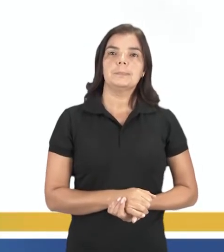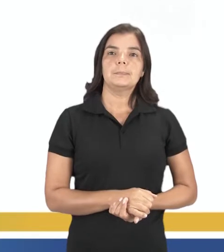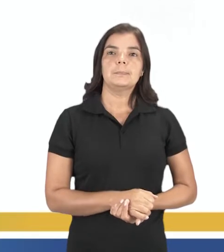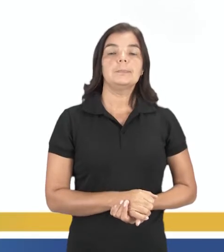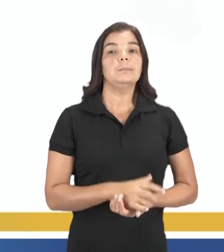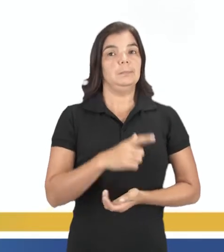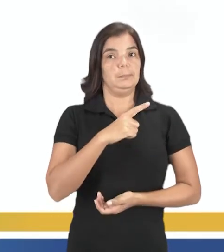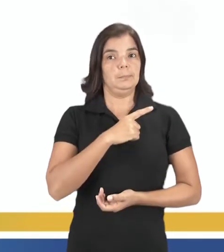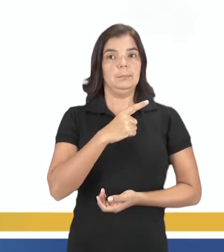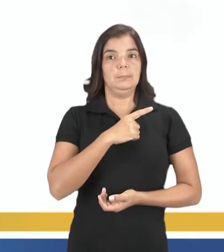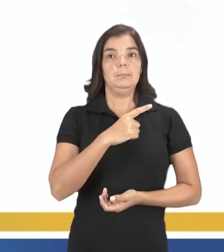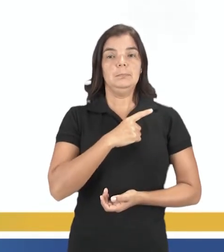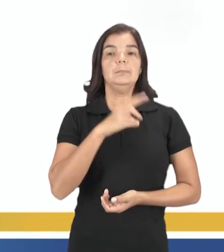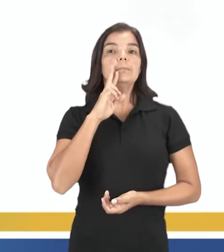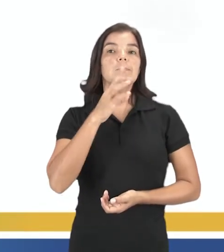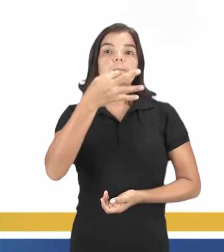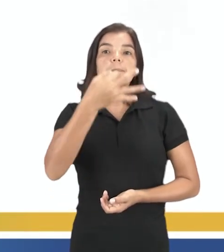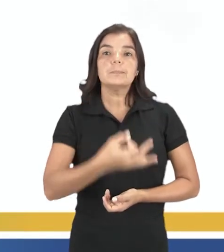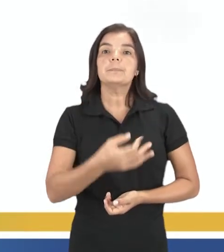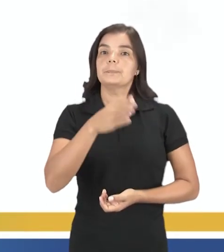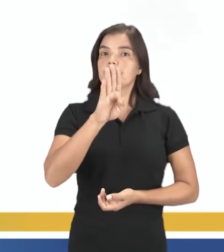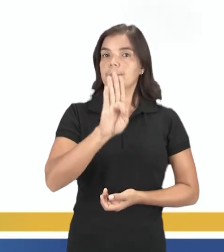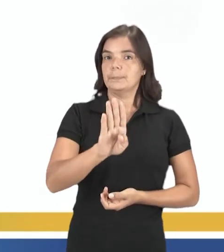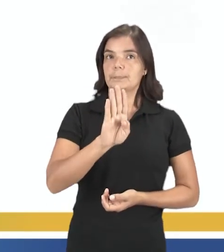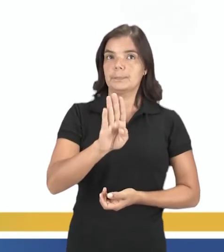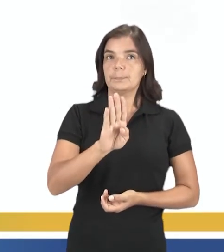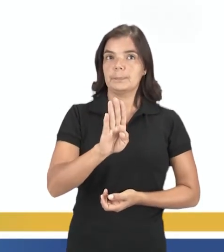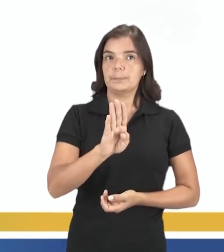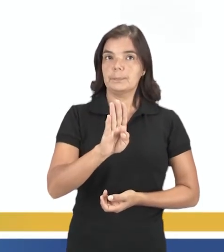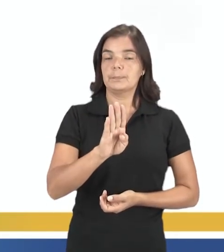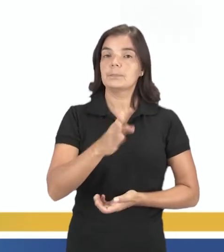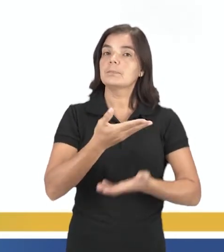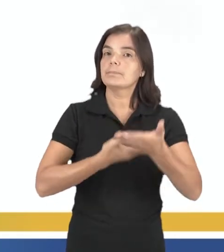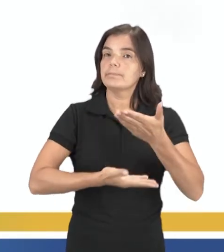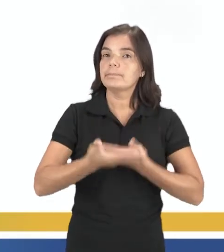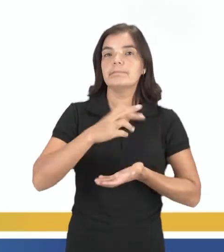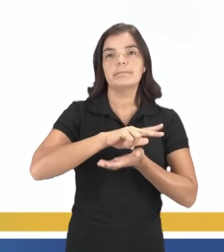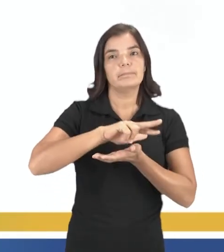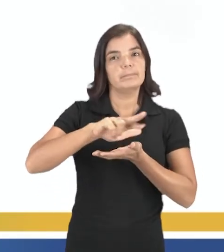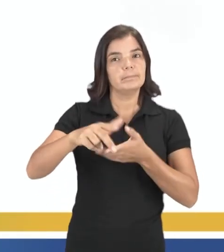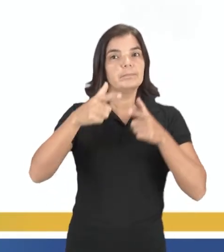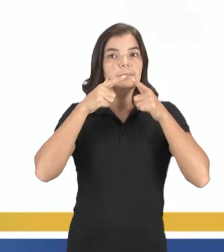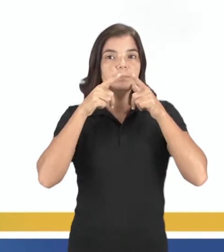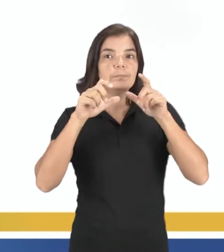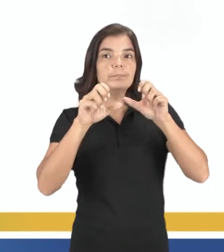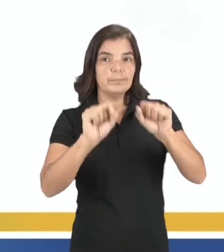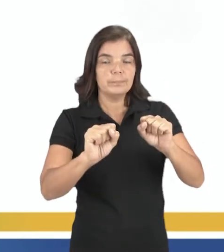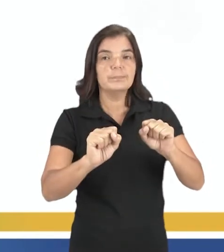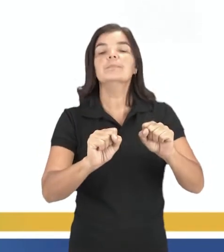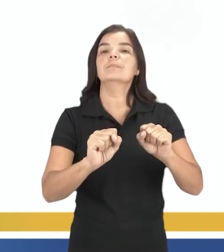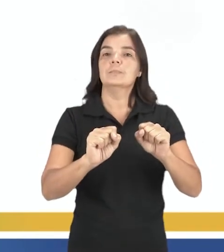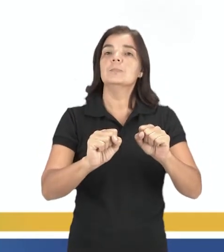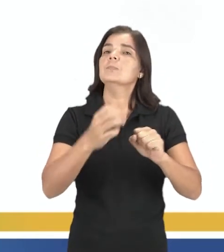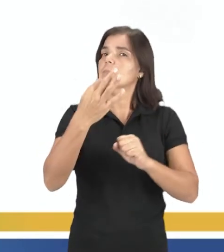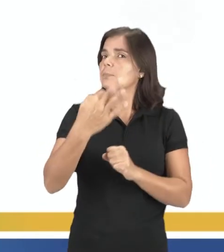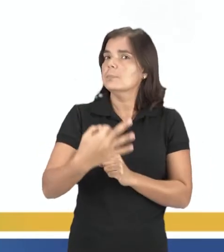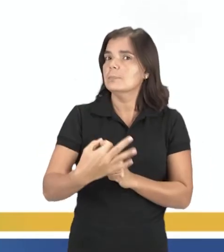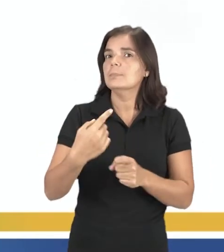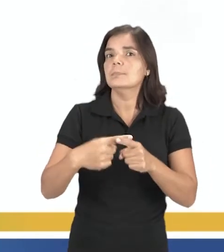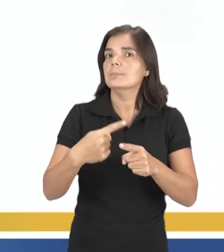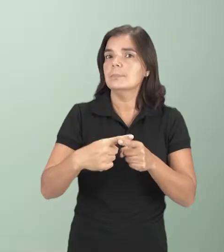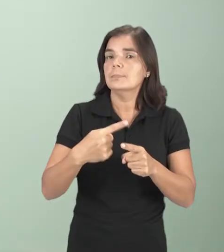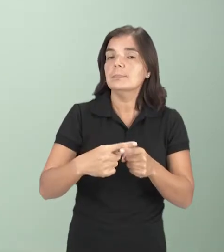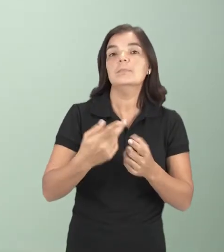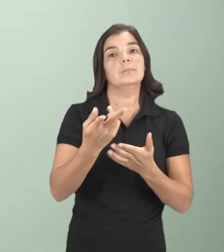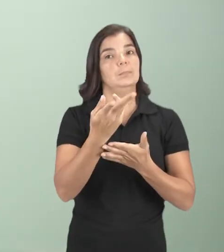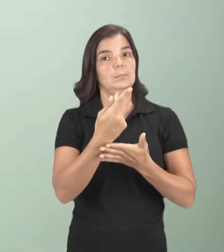Nós temos aqui como resposta correta a letra B, a integração de diversas linguagens artísticas. Corretíssima, por quê?